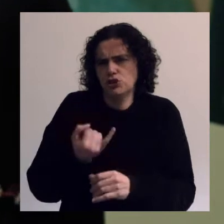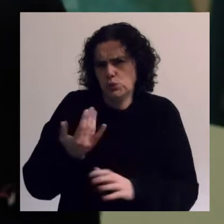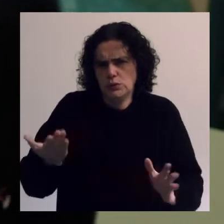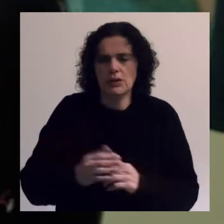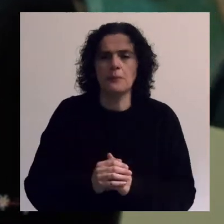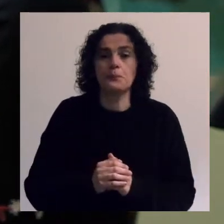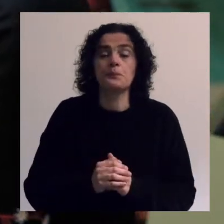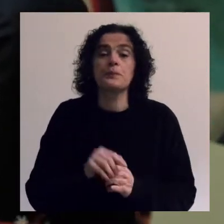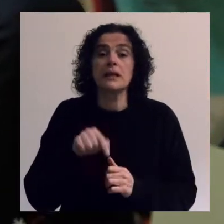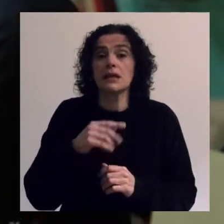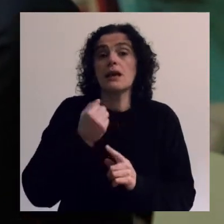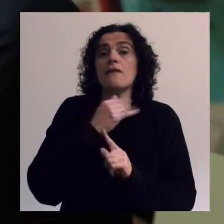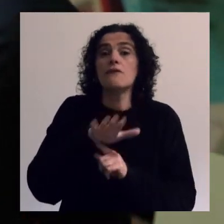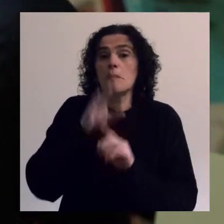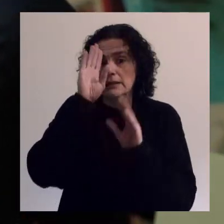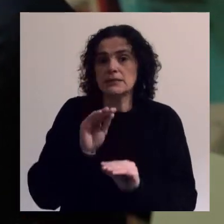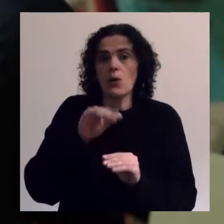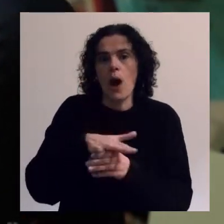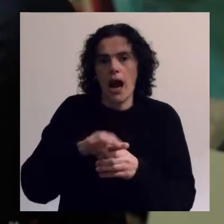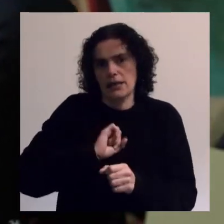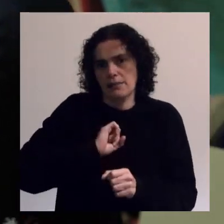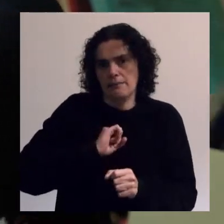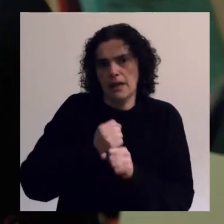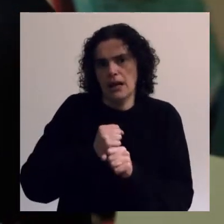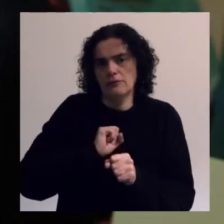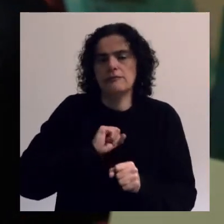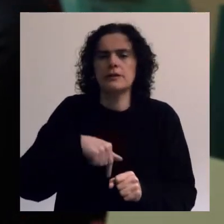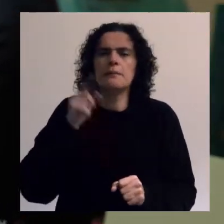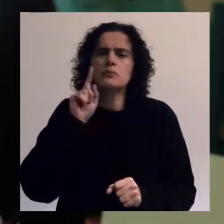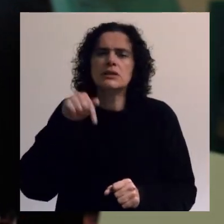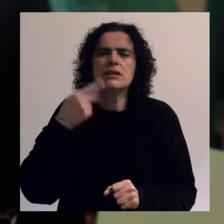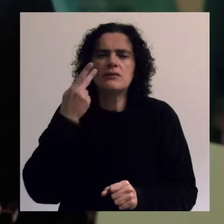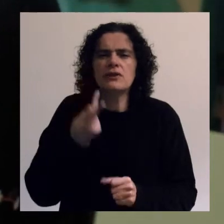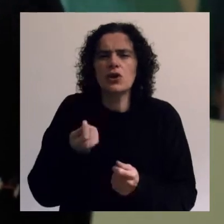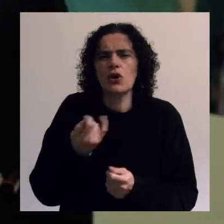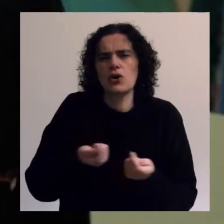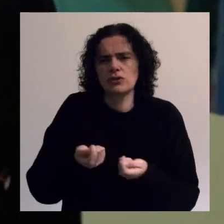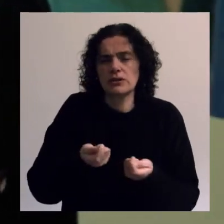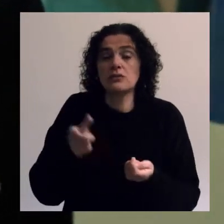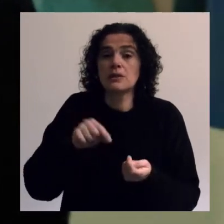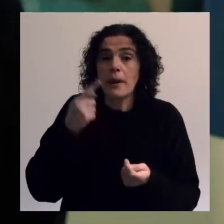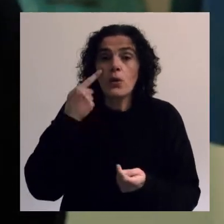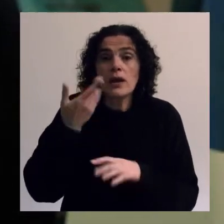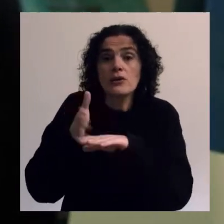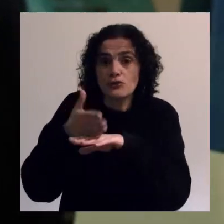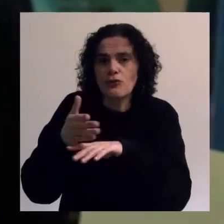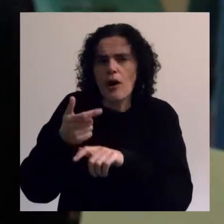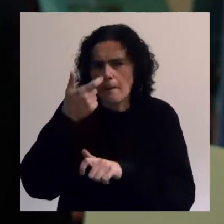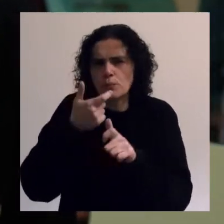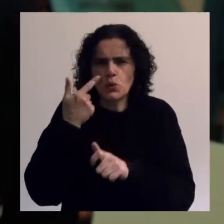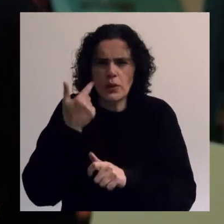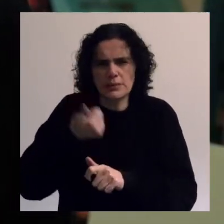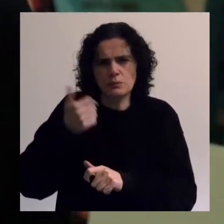mobília. A formação é que a área onde trabalho é uma das mais importantes na vida da organização e é também daquelas que é mais reconhecida